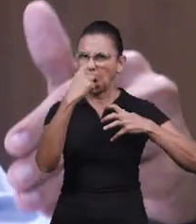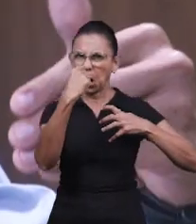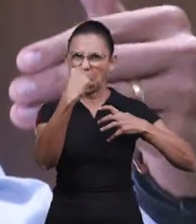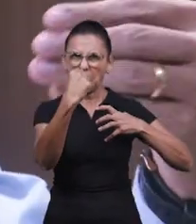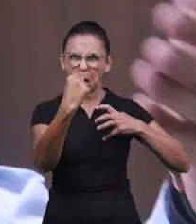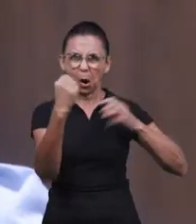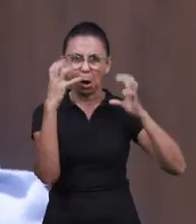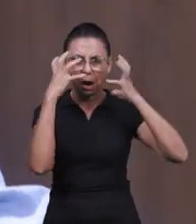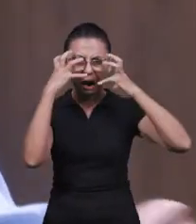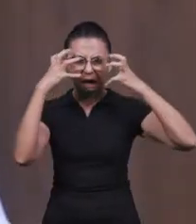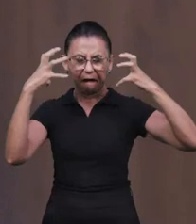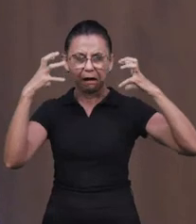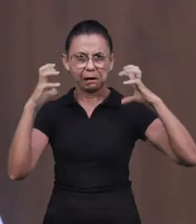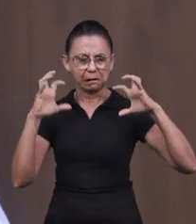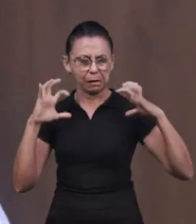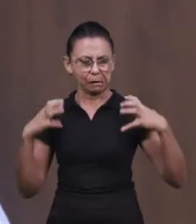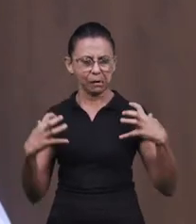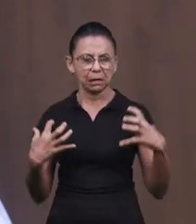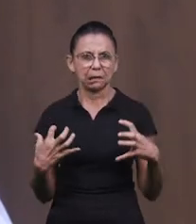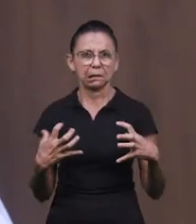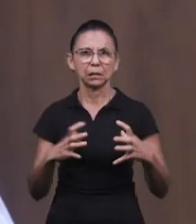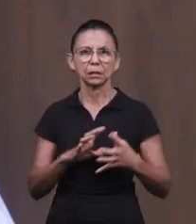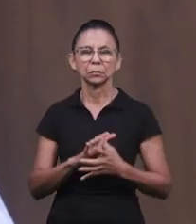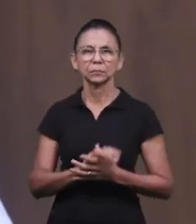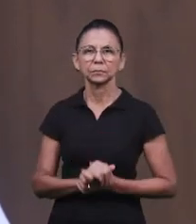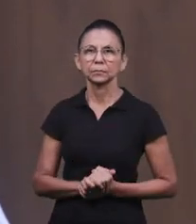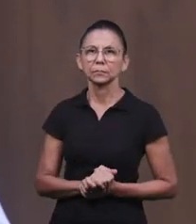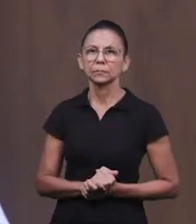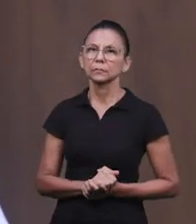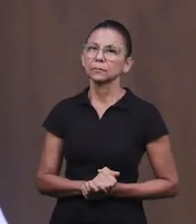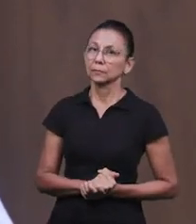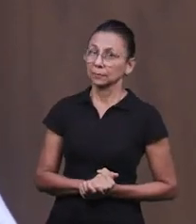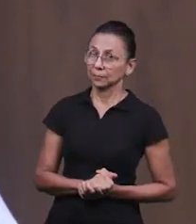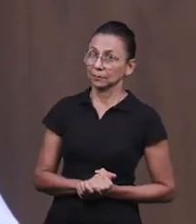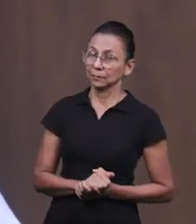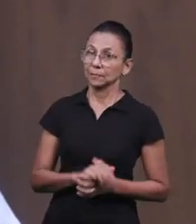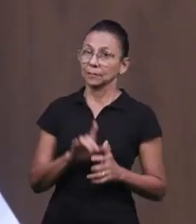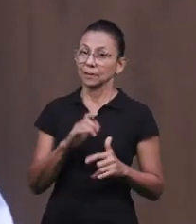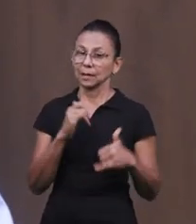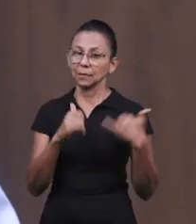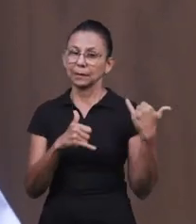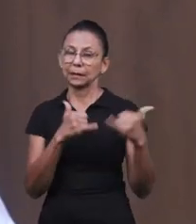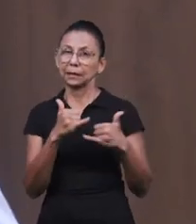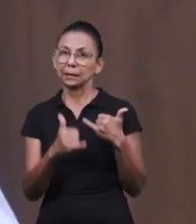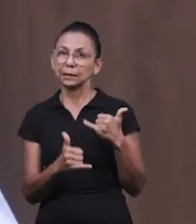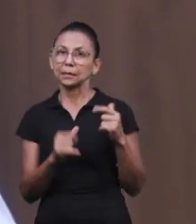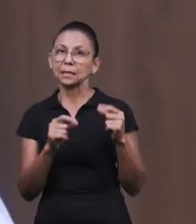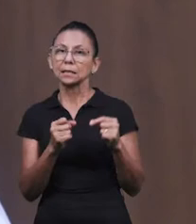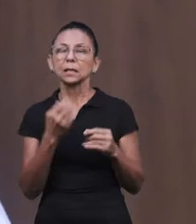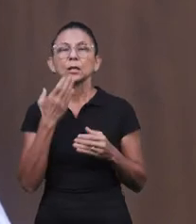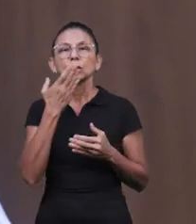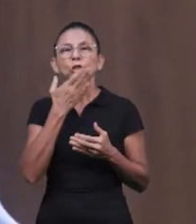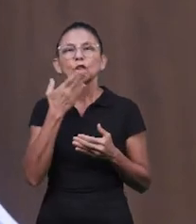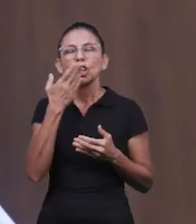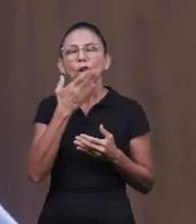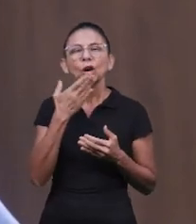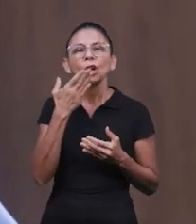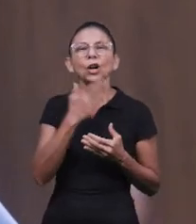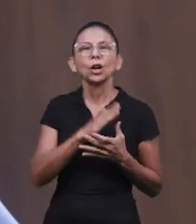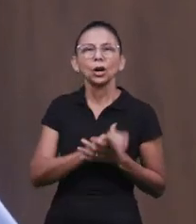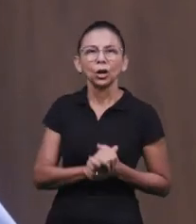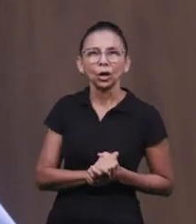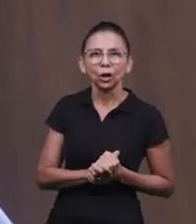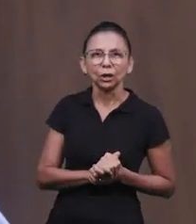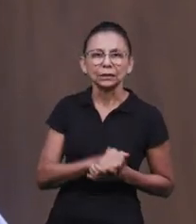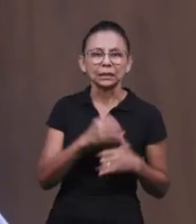de coisas abomináveis. O tom da brincadeira é doces ou travessuras. Então, o doce é aquilo